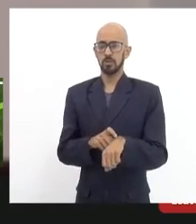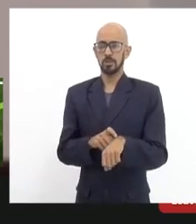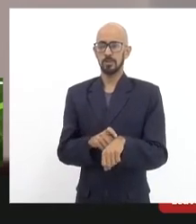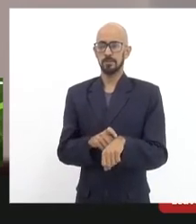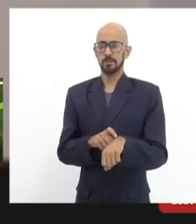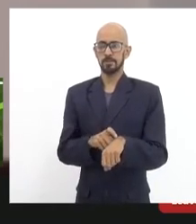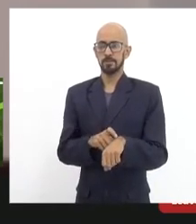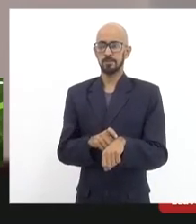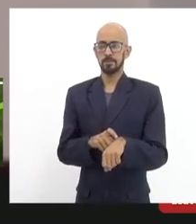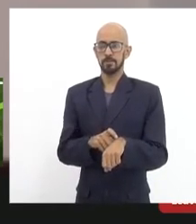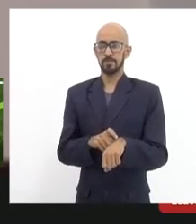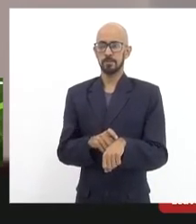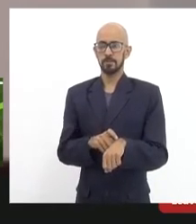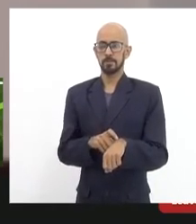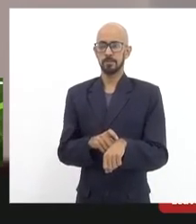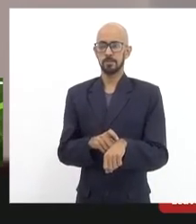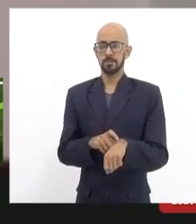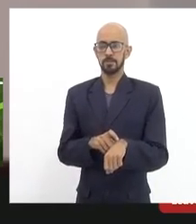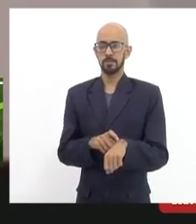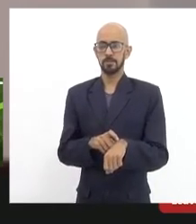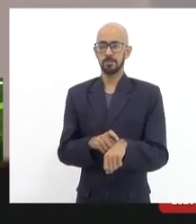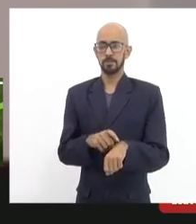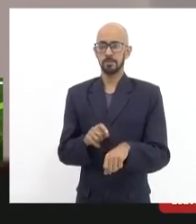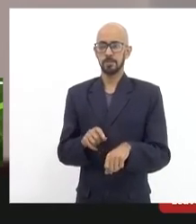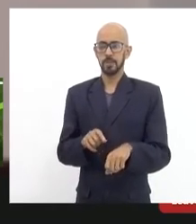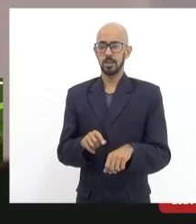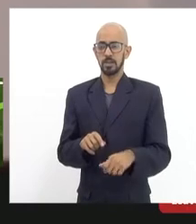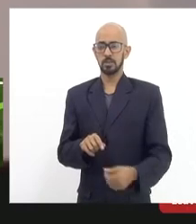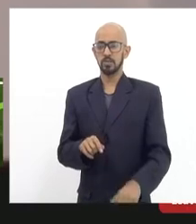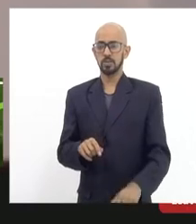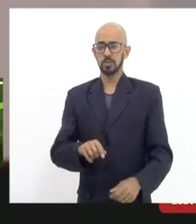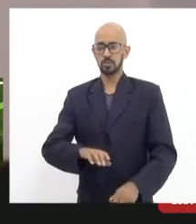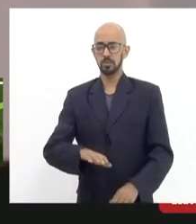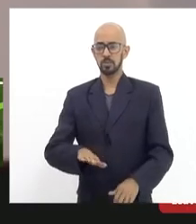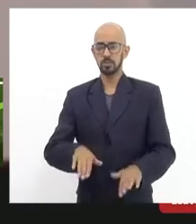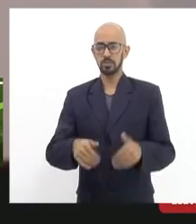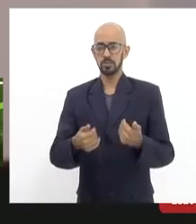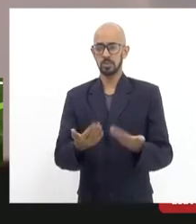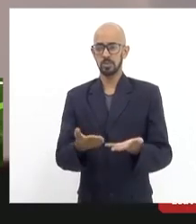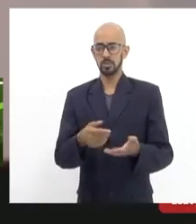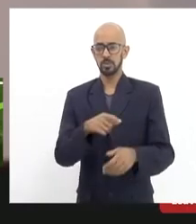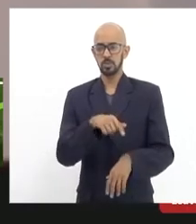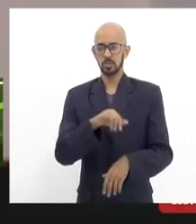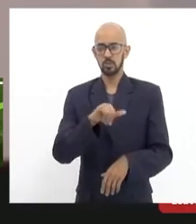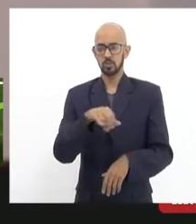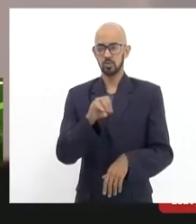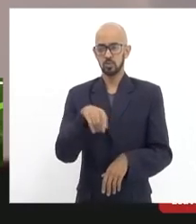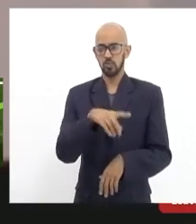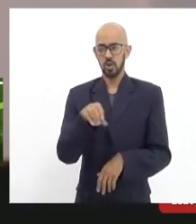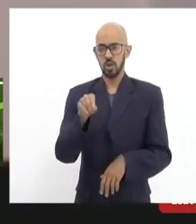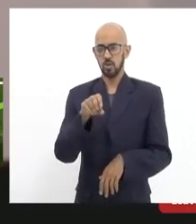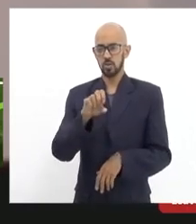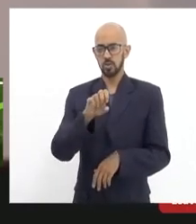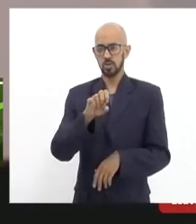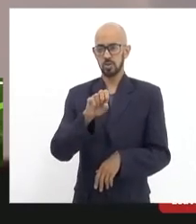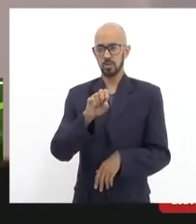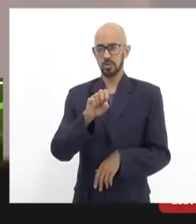esse processo da luta do bonde é muito antigo e o Paulo Saad acho que faz uma apresentação